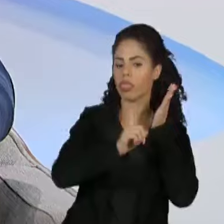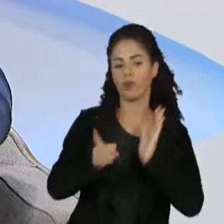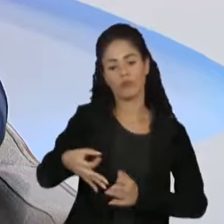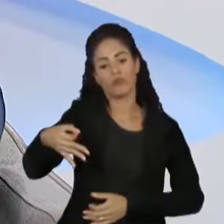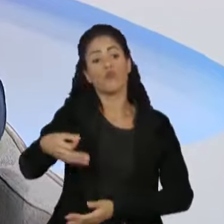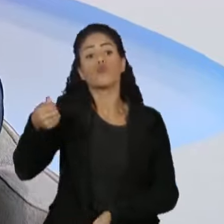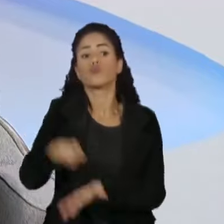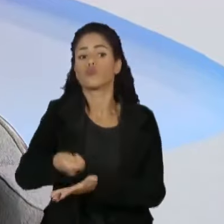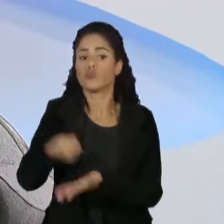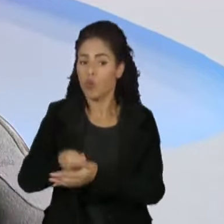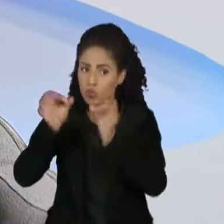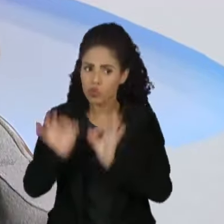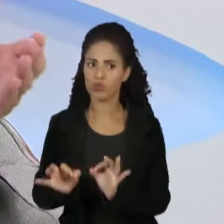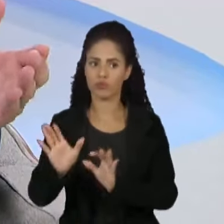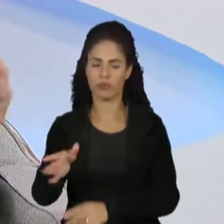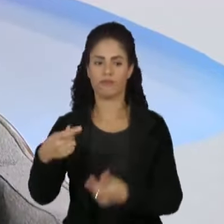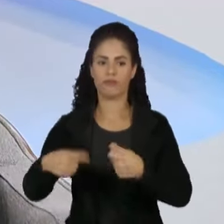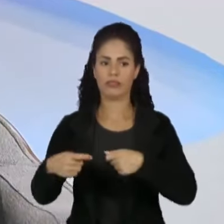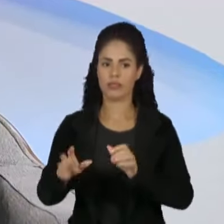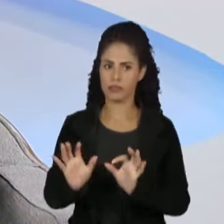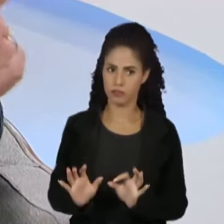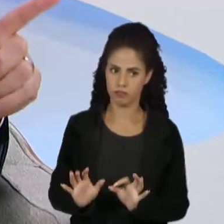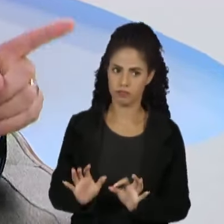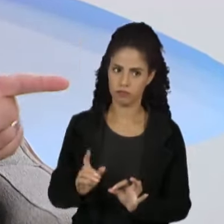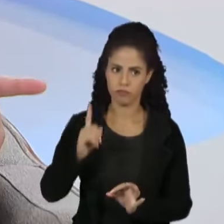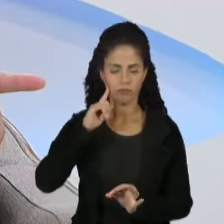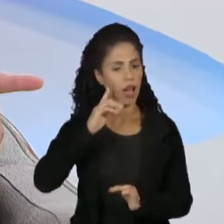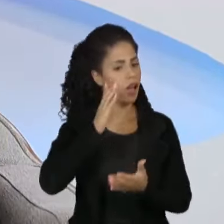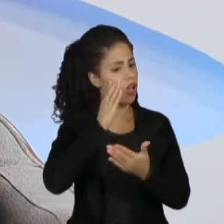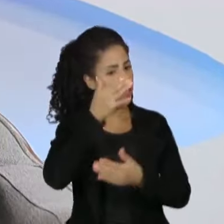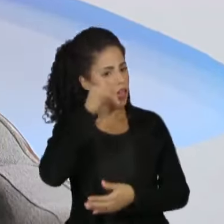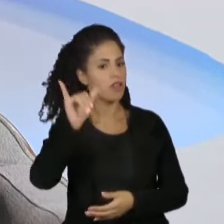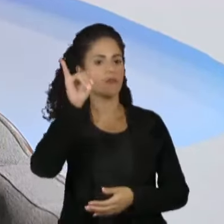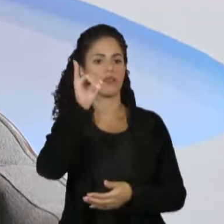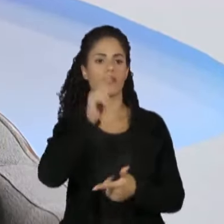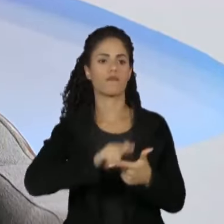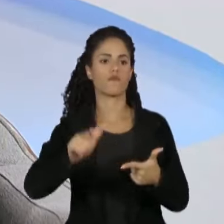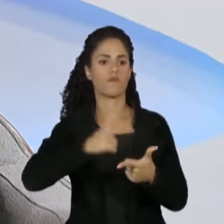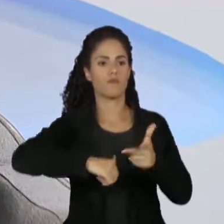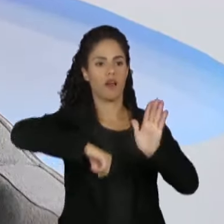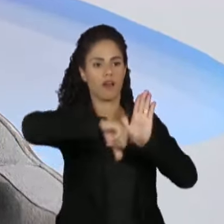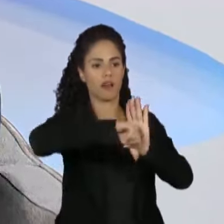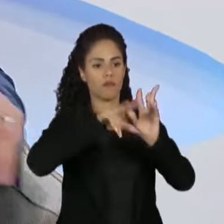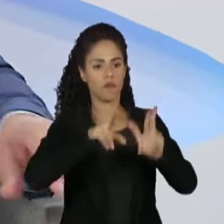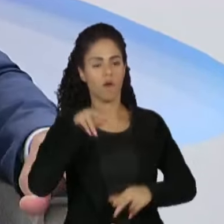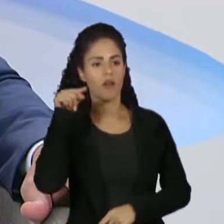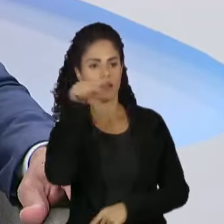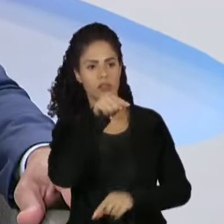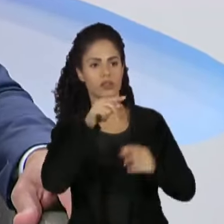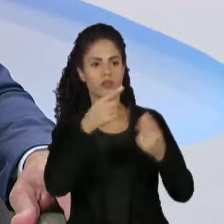que permita uma evolução no combate a todos os tipos de crime e, nesse caso específico, ao crime ambiental. Certo.